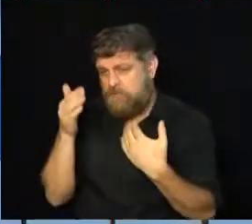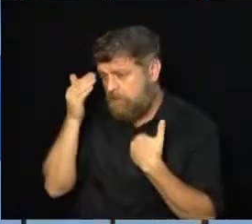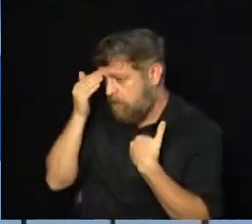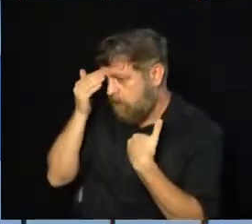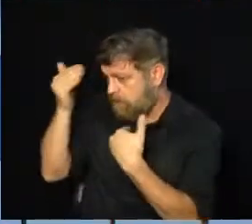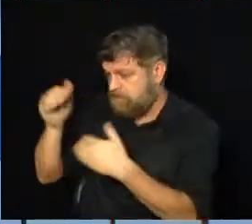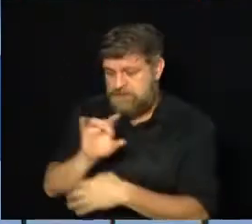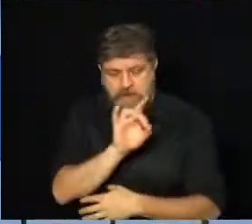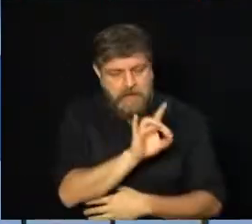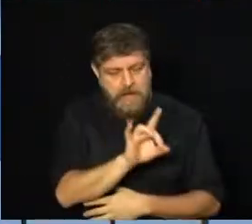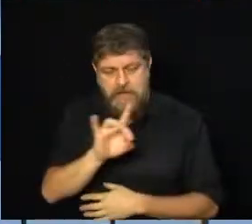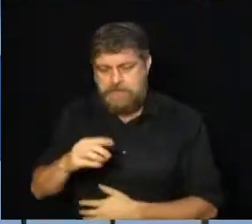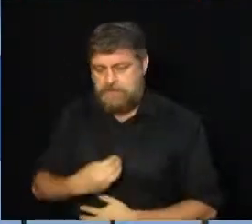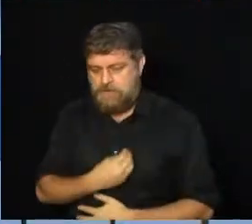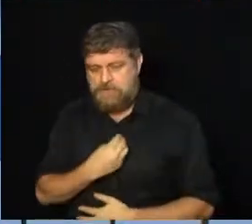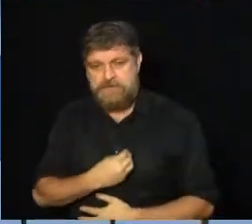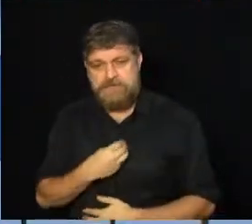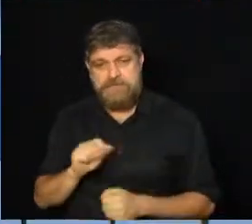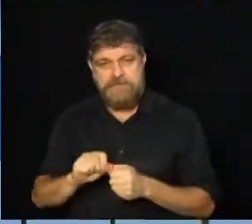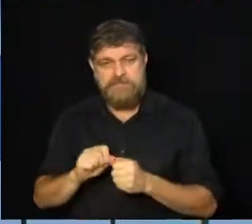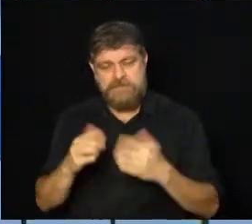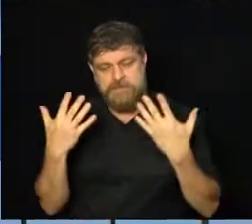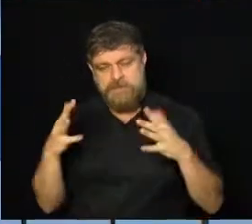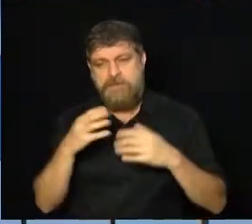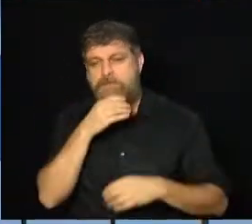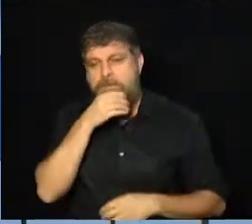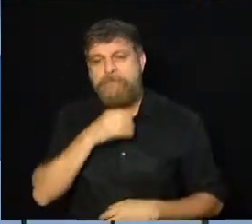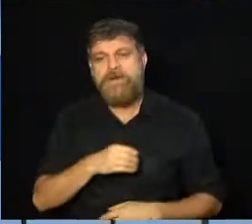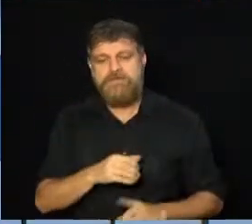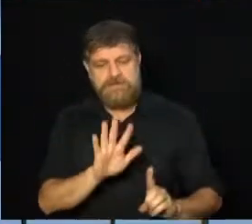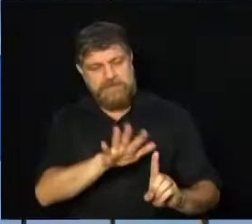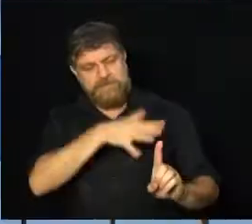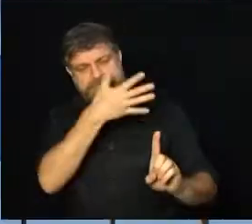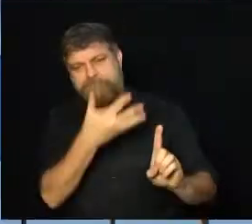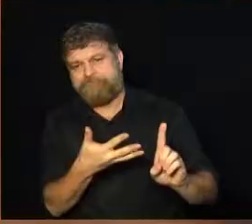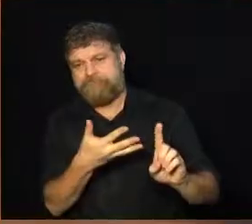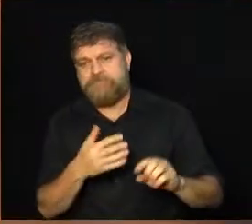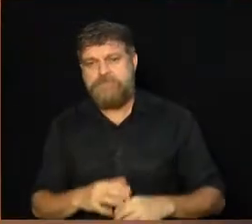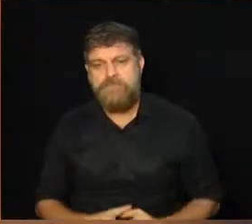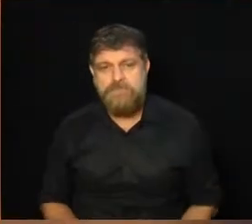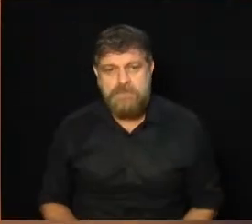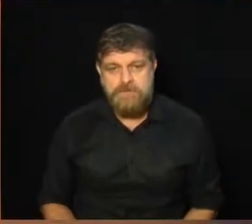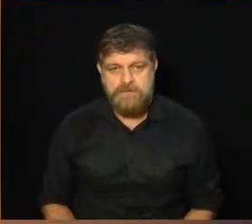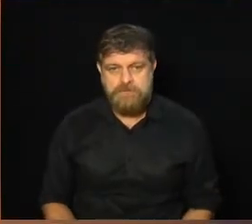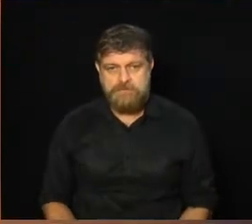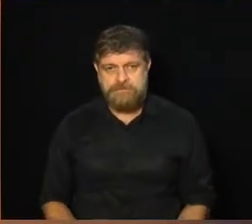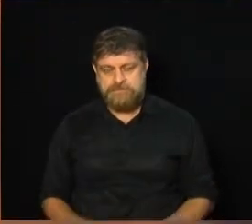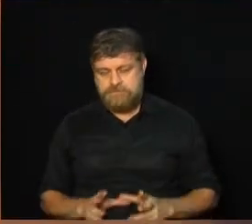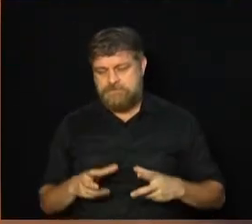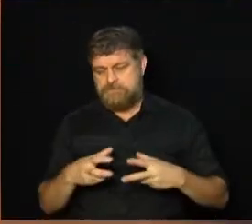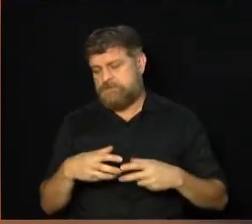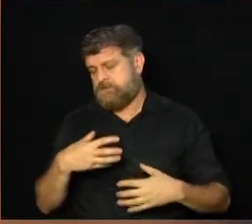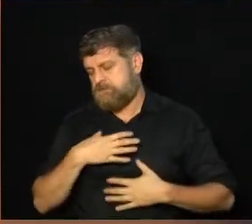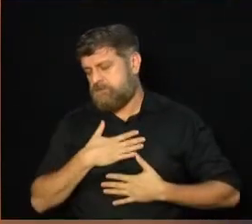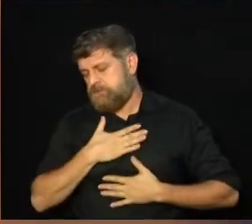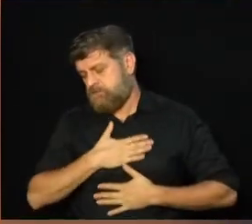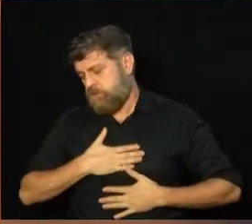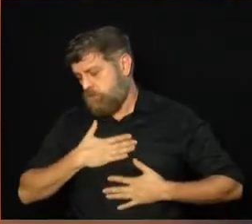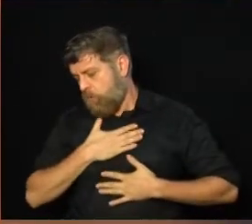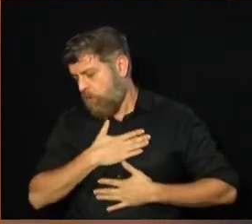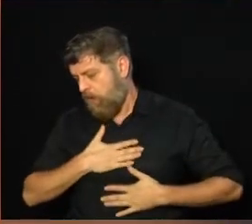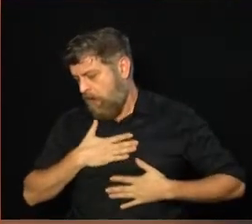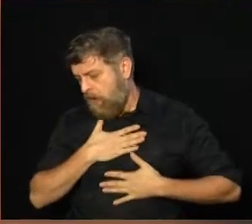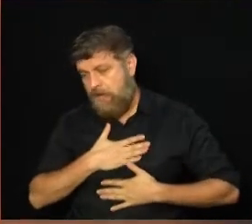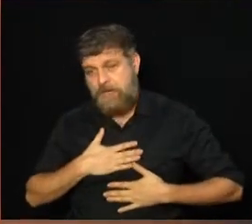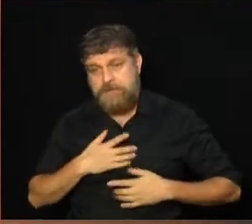aos presentes e fez uma homenagem a Paulo Freire. Essa comissão se sente muito honrada por ter sido